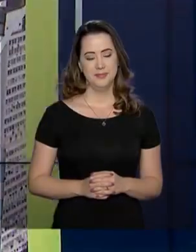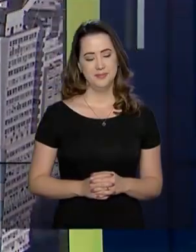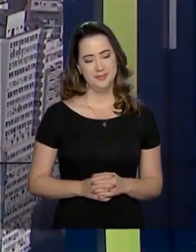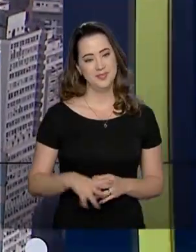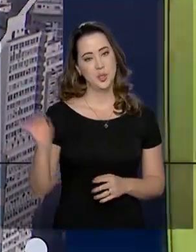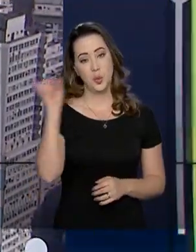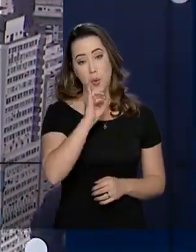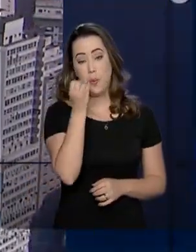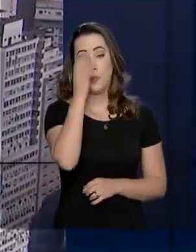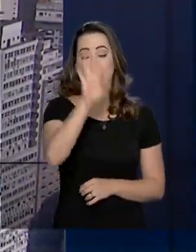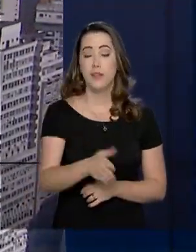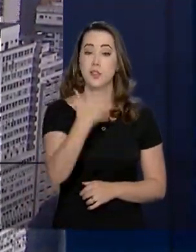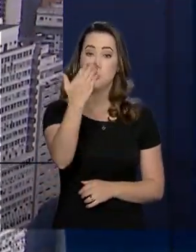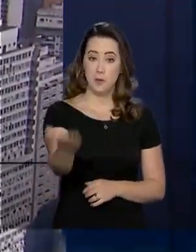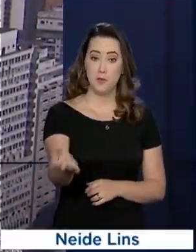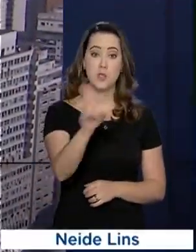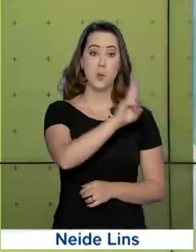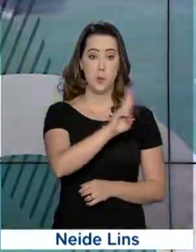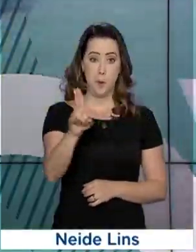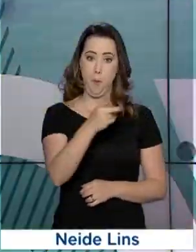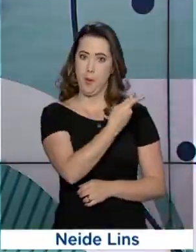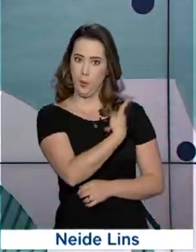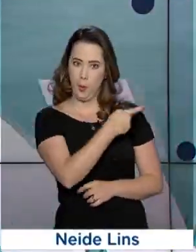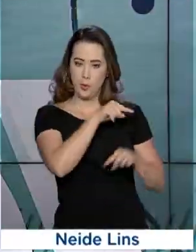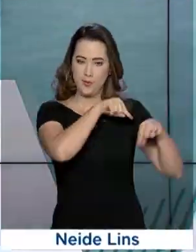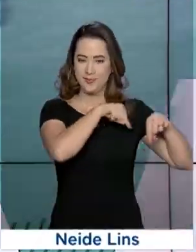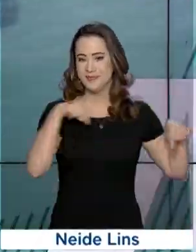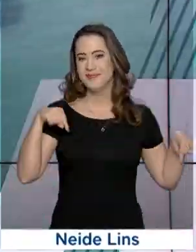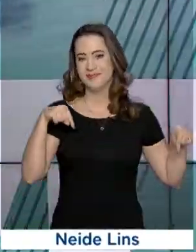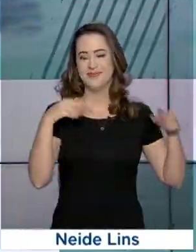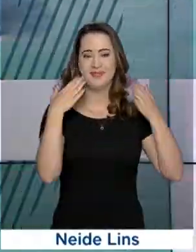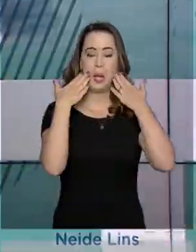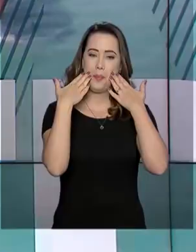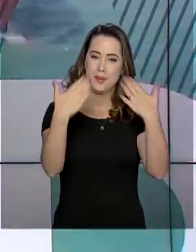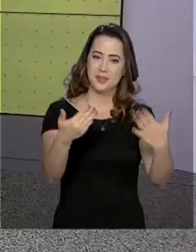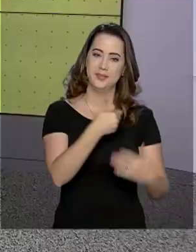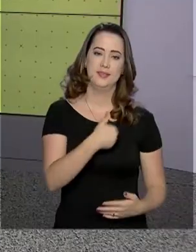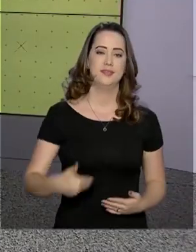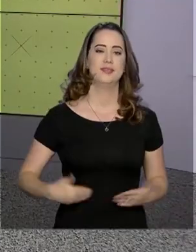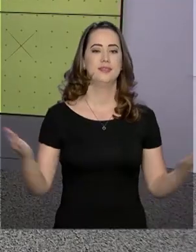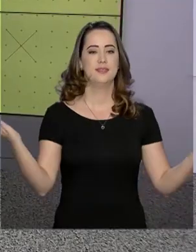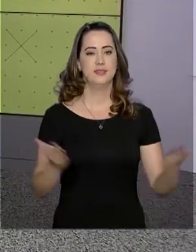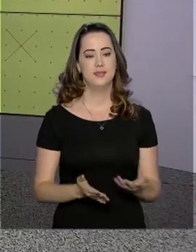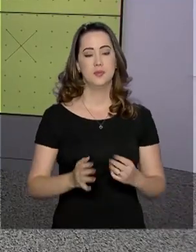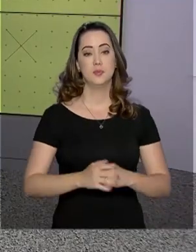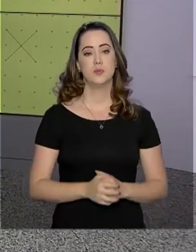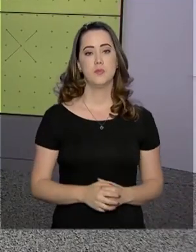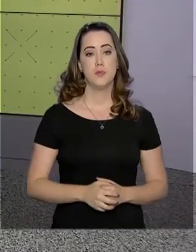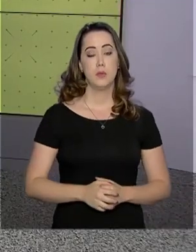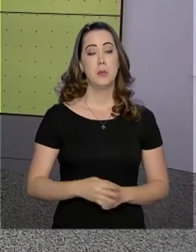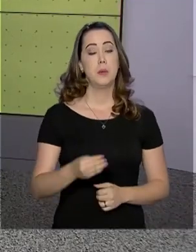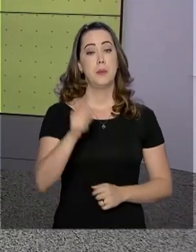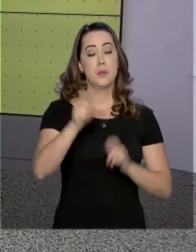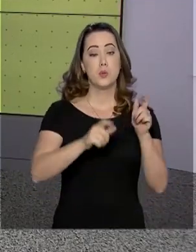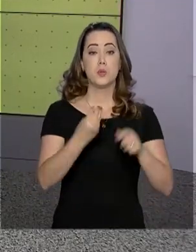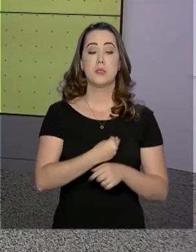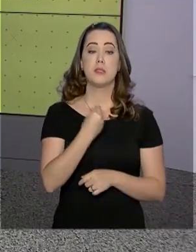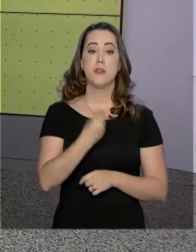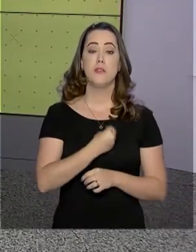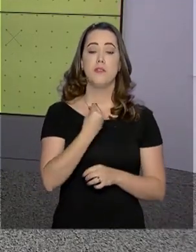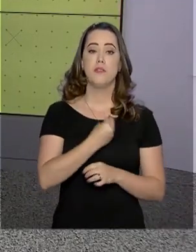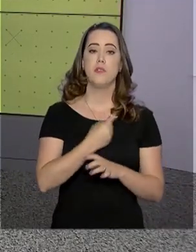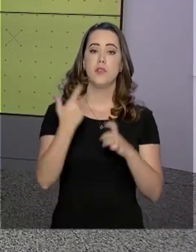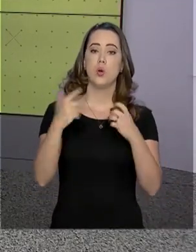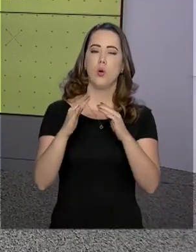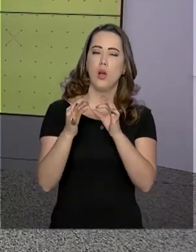Olá, boa tarde para você. Eu sou Roberto Camargo e está no ar o Governo Agora. Moradores de áreas mais afastadas dos